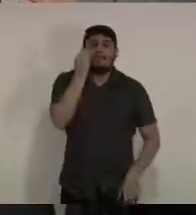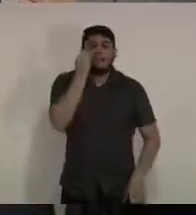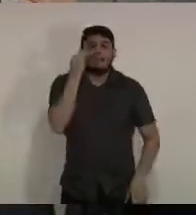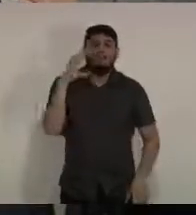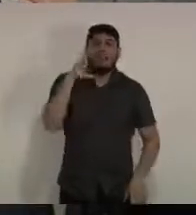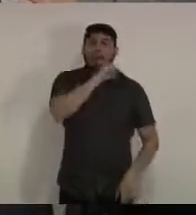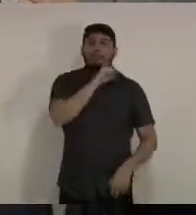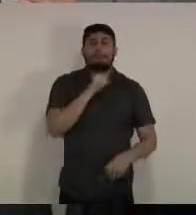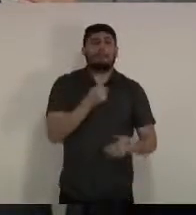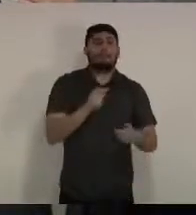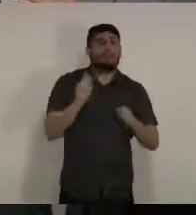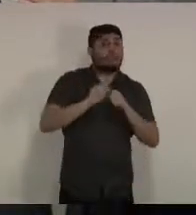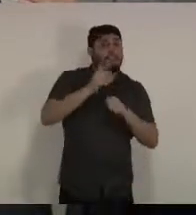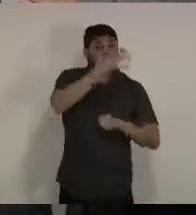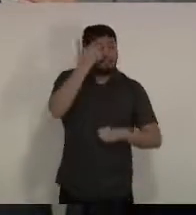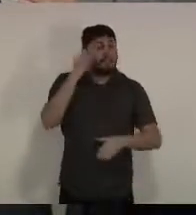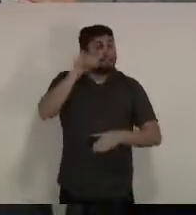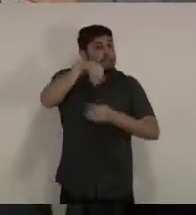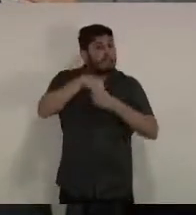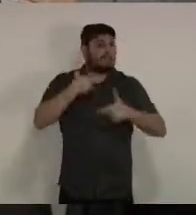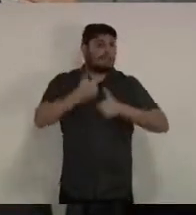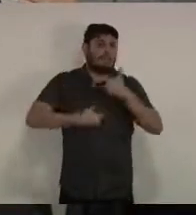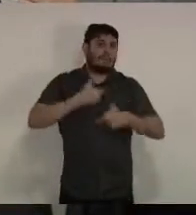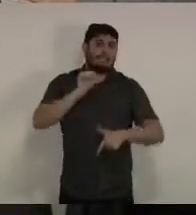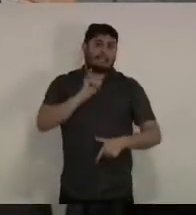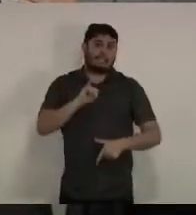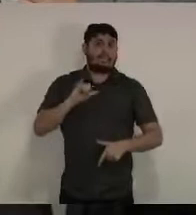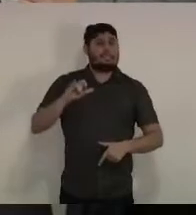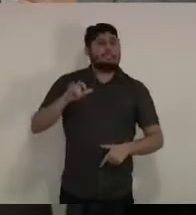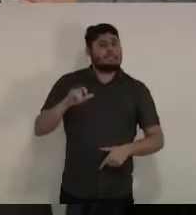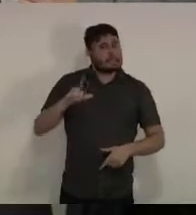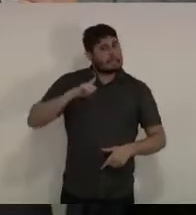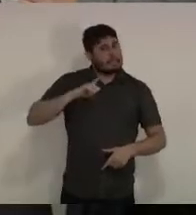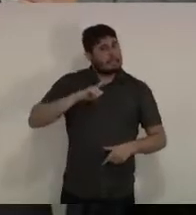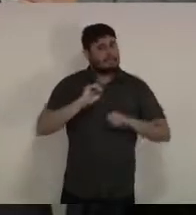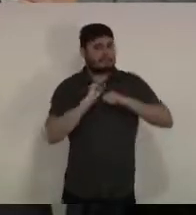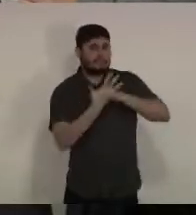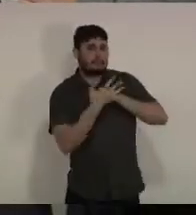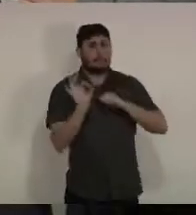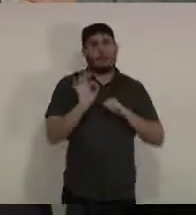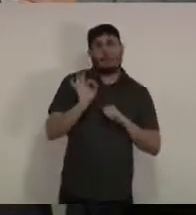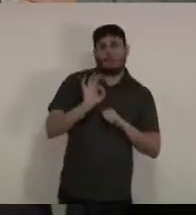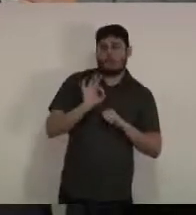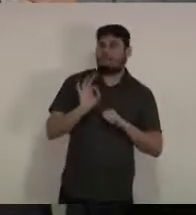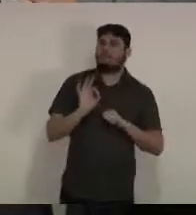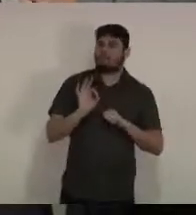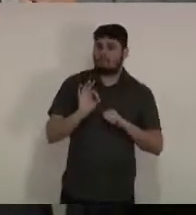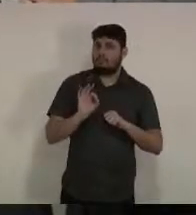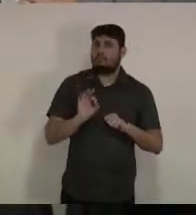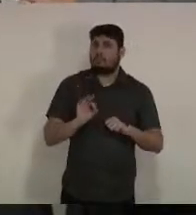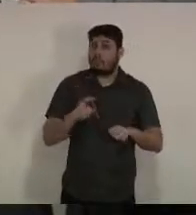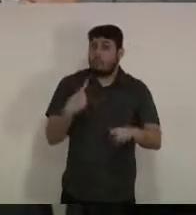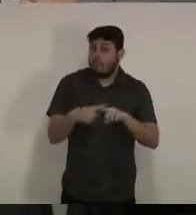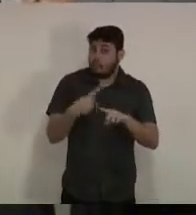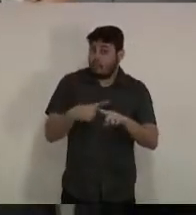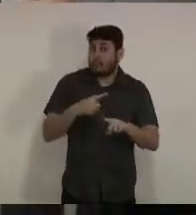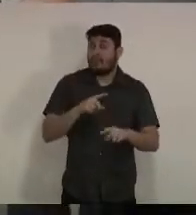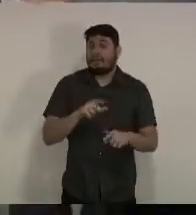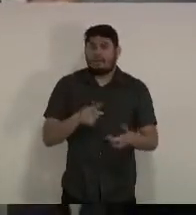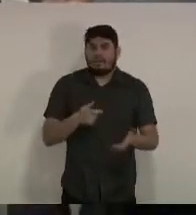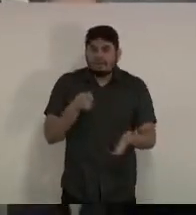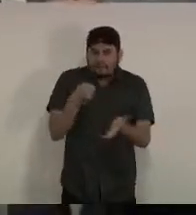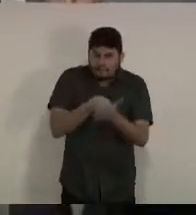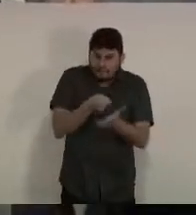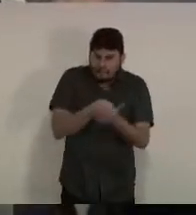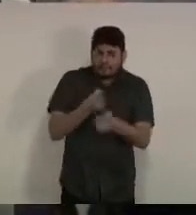se apresenta ou não o vírus da covid nós a ampliação da fiscalização dessas